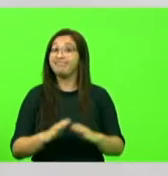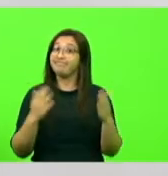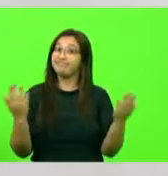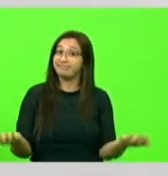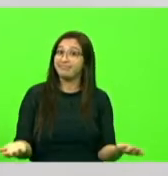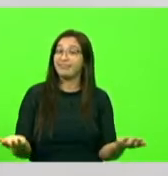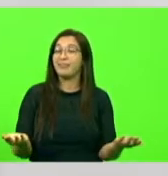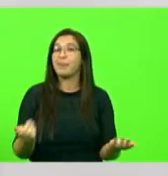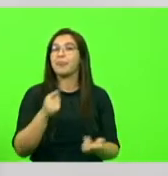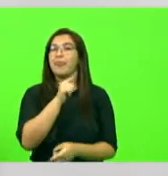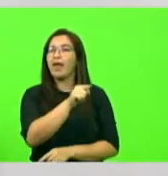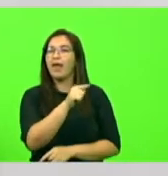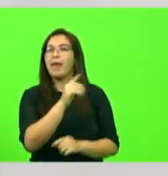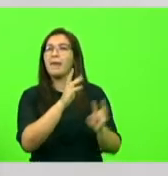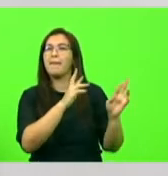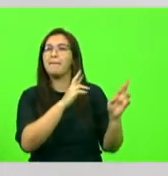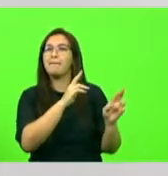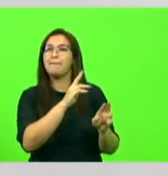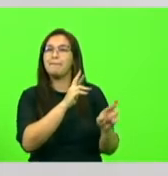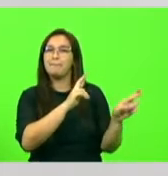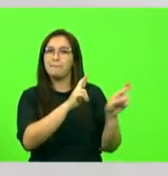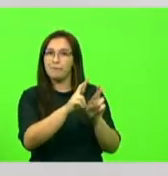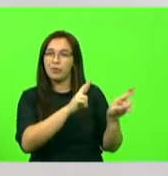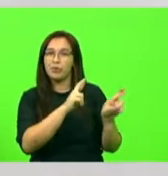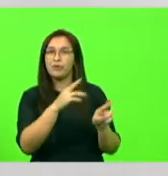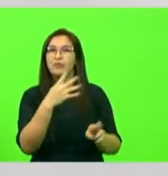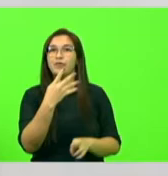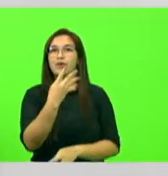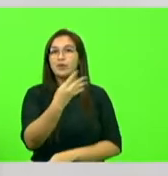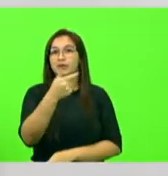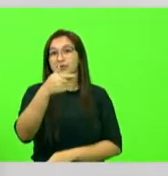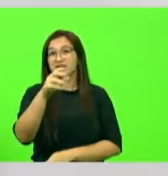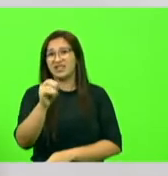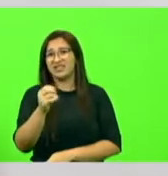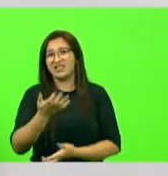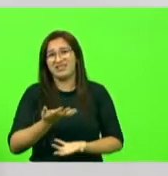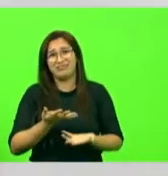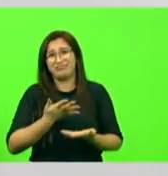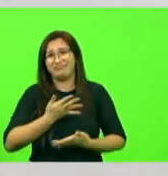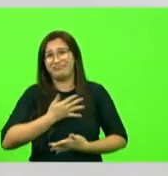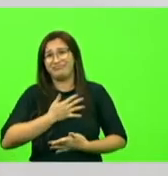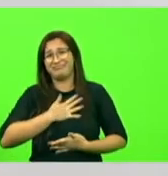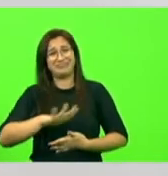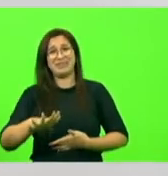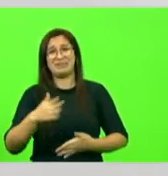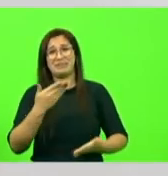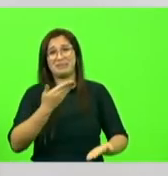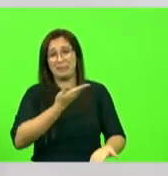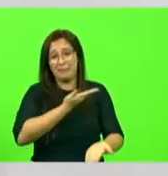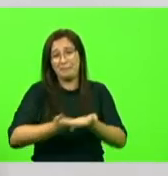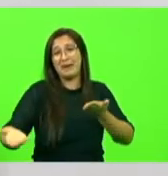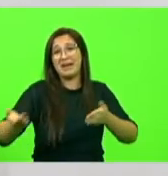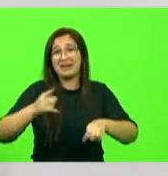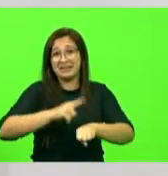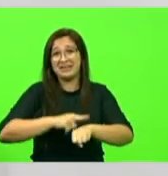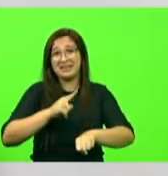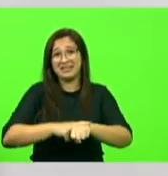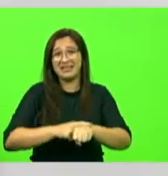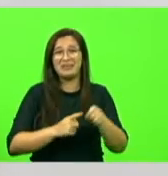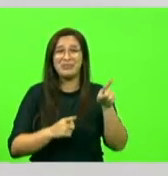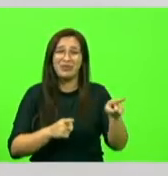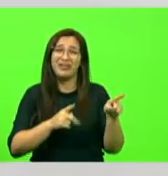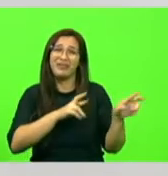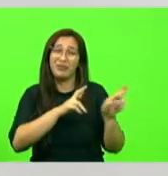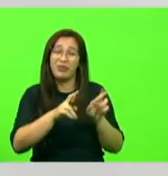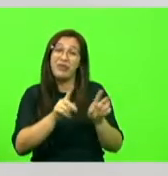quanto à BR-470, eu não vou falar, porque eu não gostaria de estar perdendo o meu tempo aqui com relação à BR-470, mas